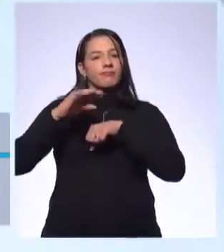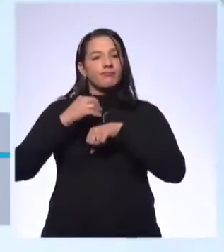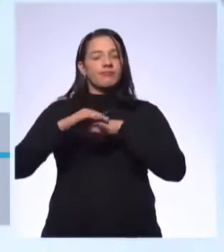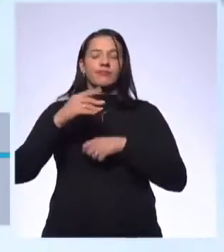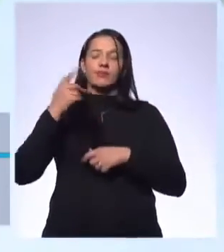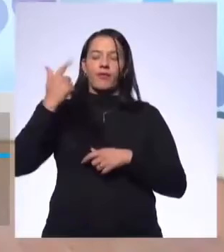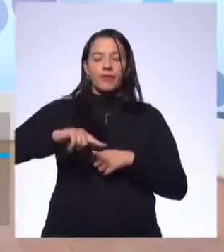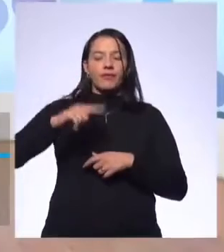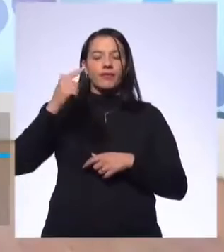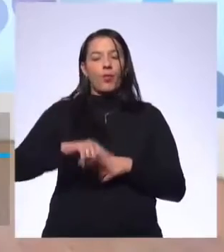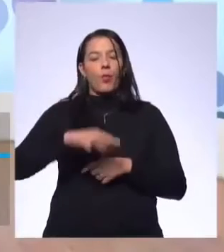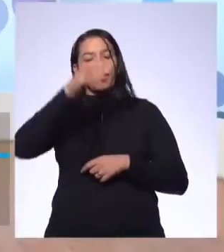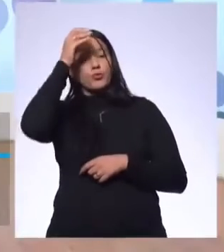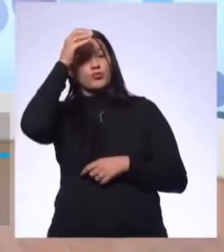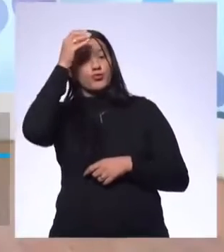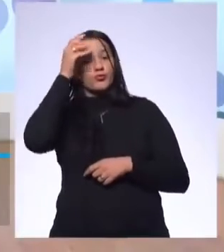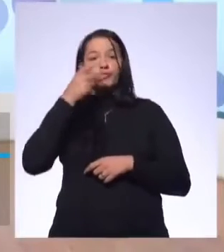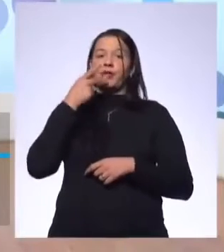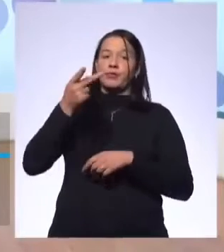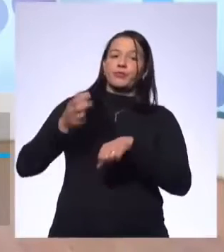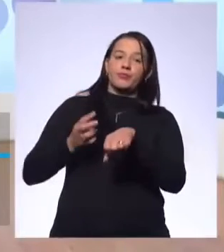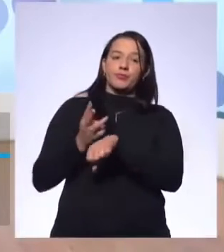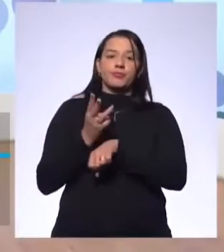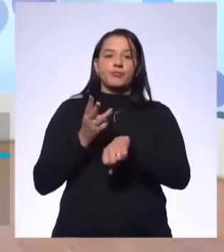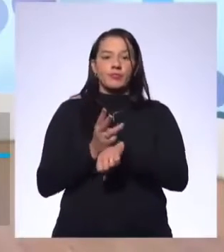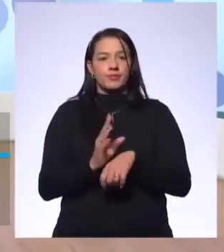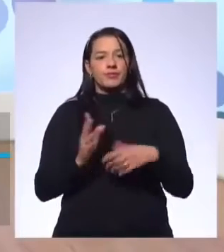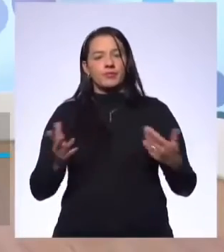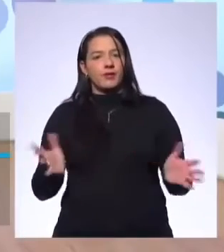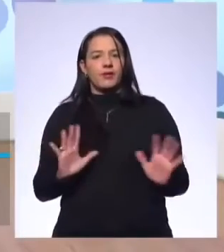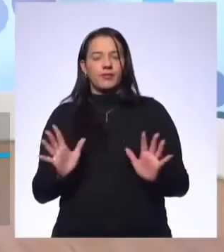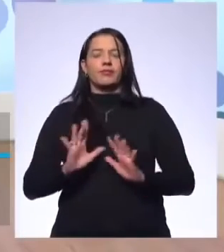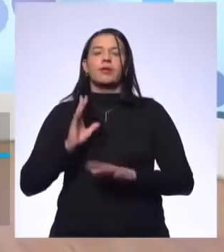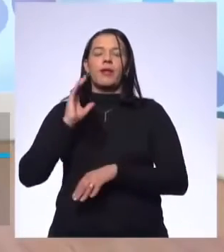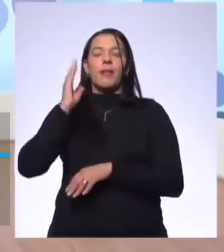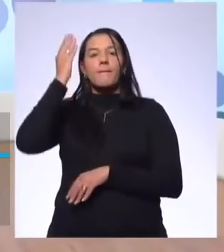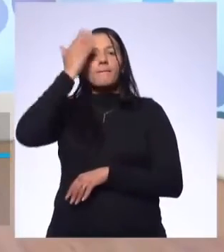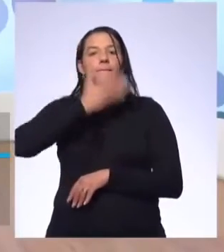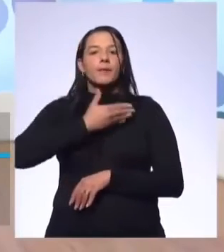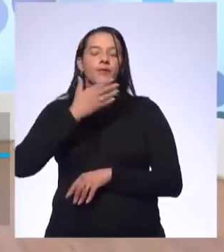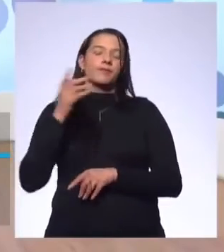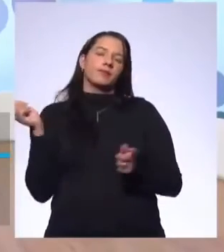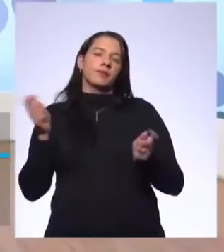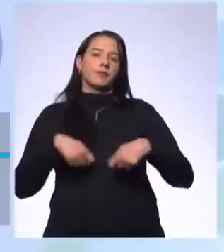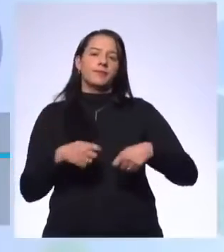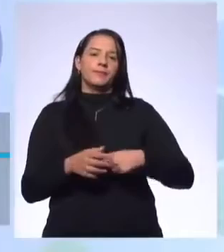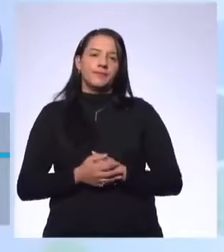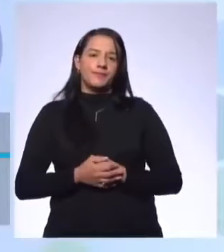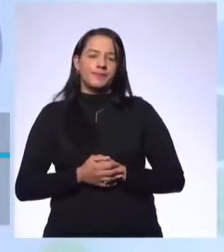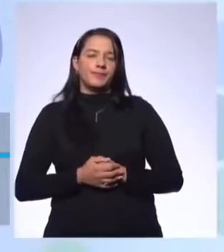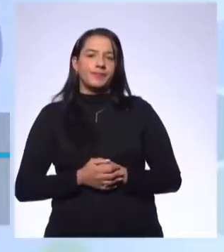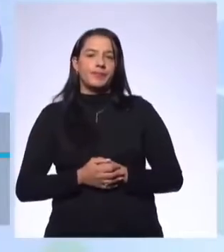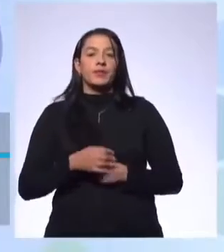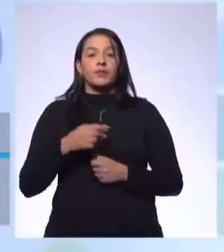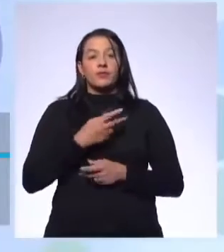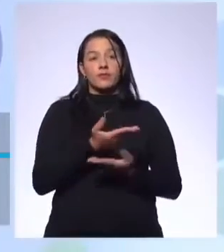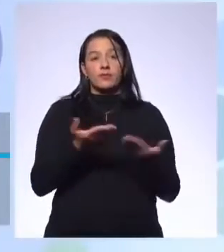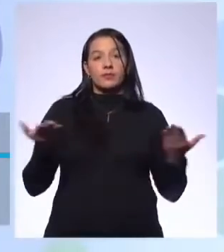do Zap sai repetindo. Ai, meu tio falou no WhatsApp. É isso aí, Tiana. Muito bem. É isso, gente. Olha, quando vocês